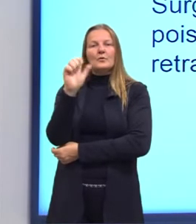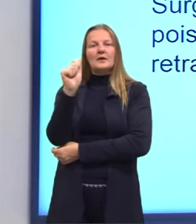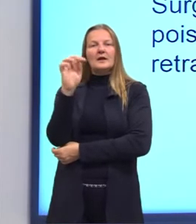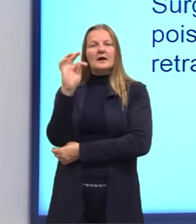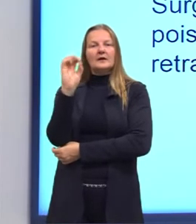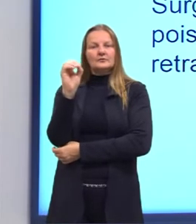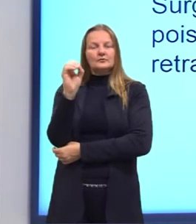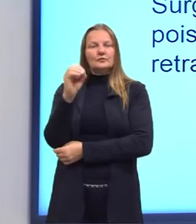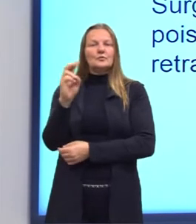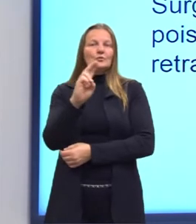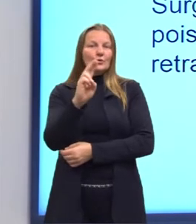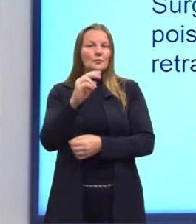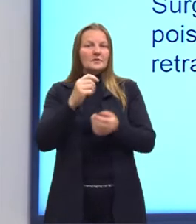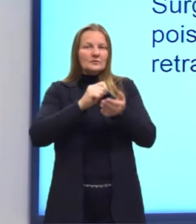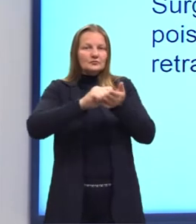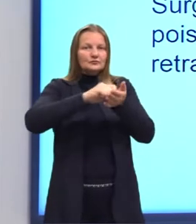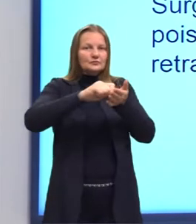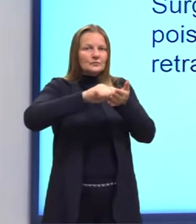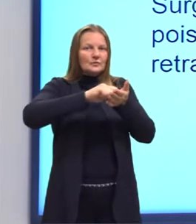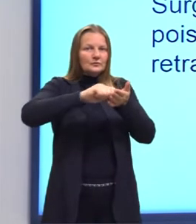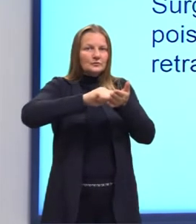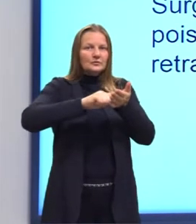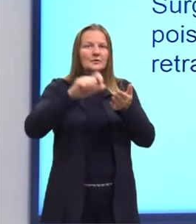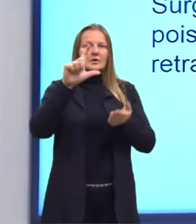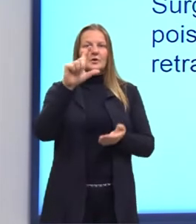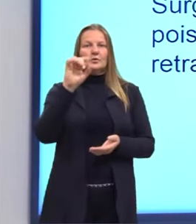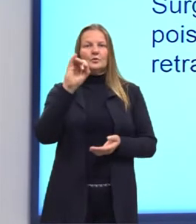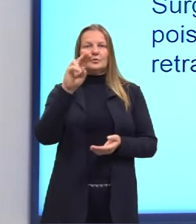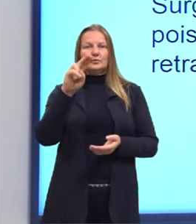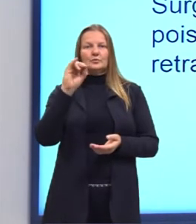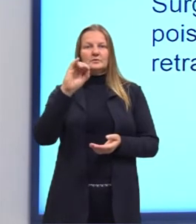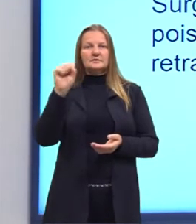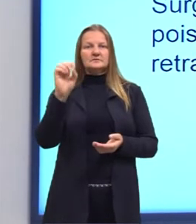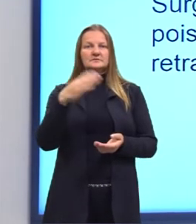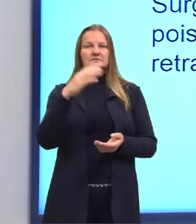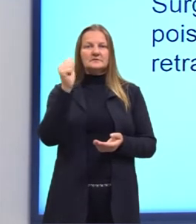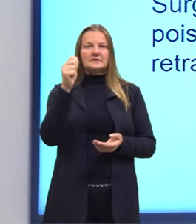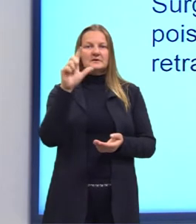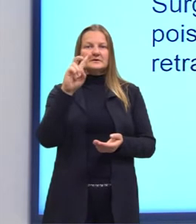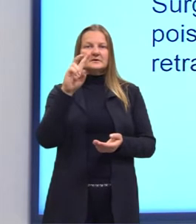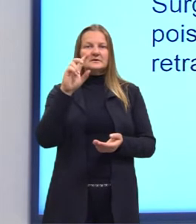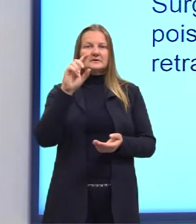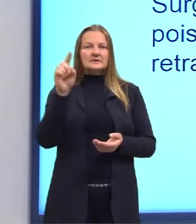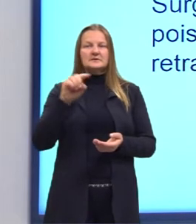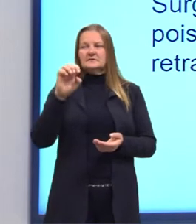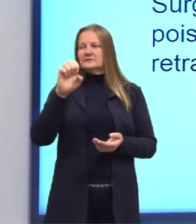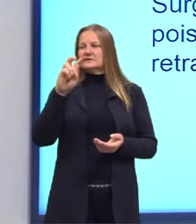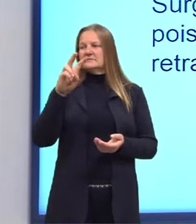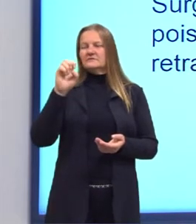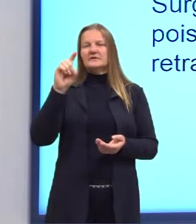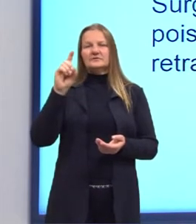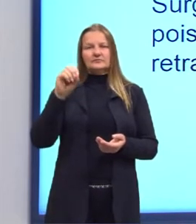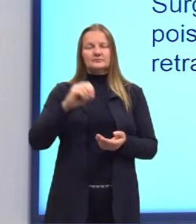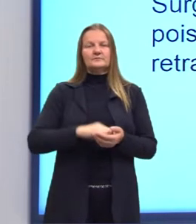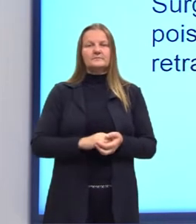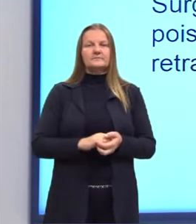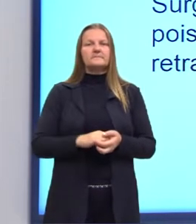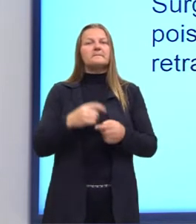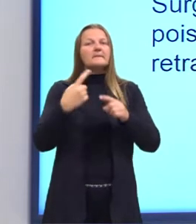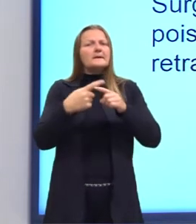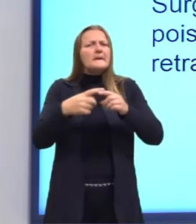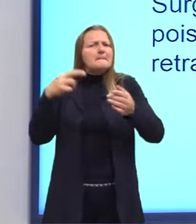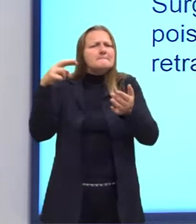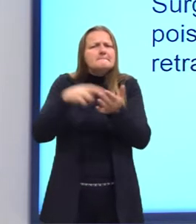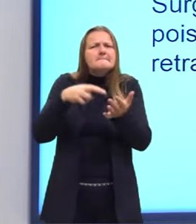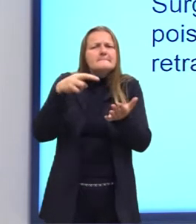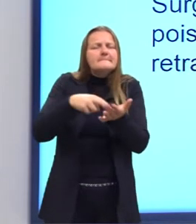chamado Aloysio Azevedo. Então, o naturalismo é uma escola literária junto com o realismo, conhecida por ser uma radicalização do realismo. Ou